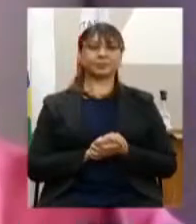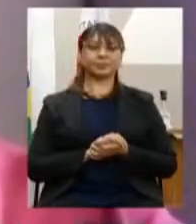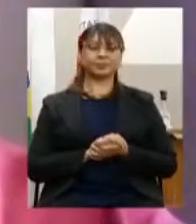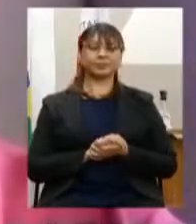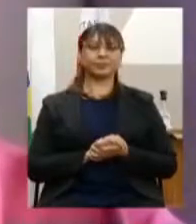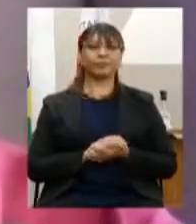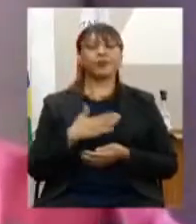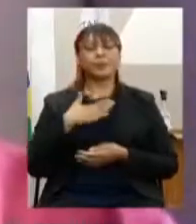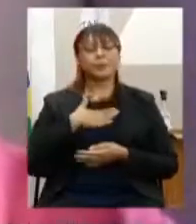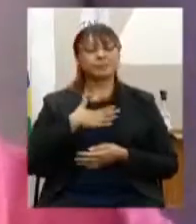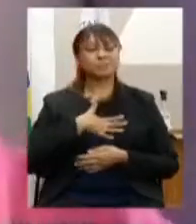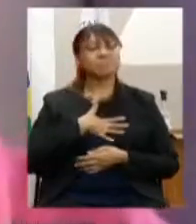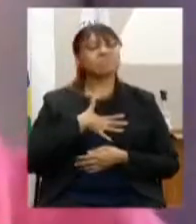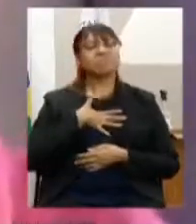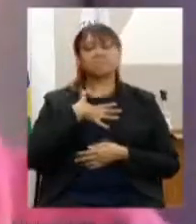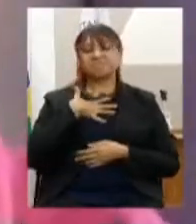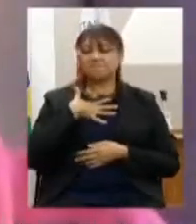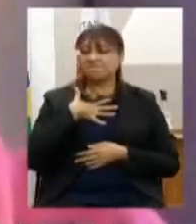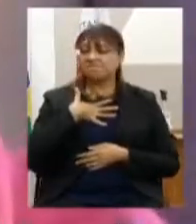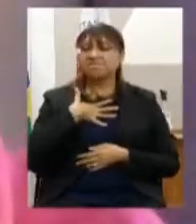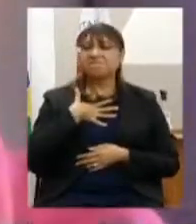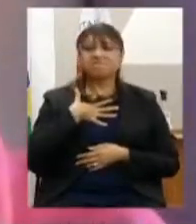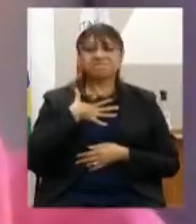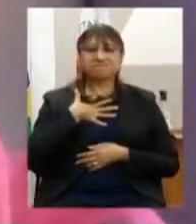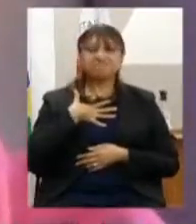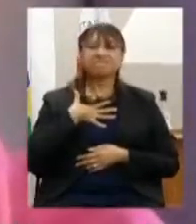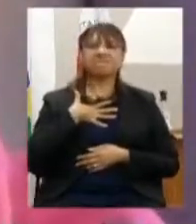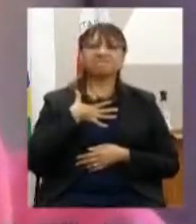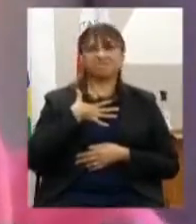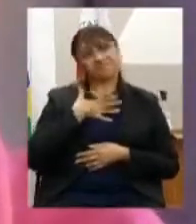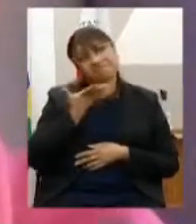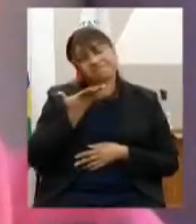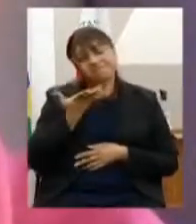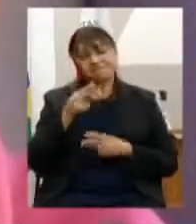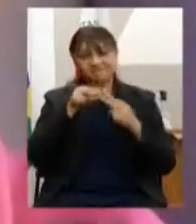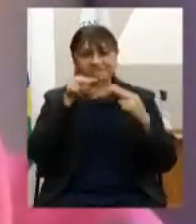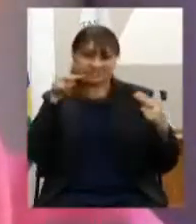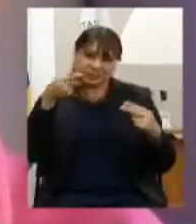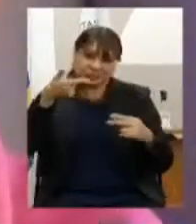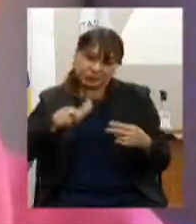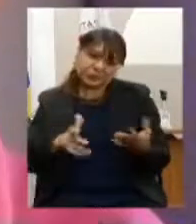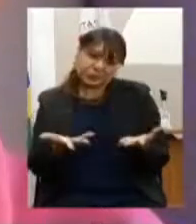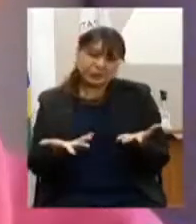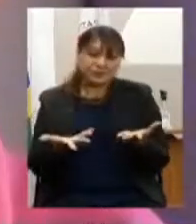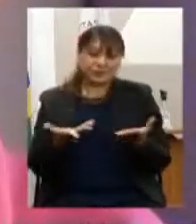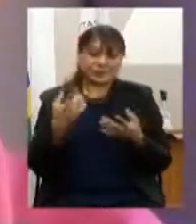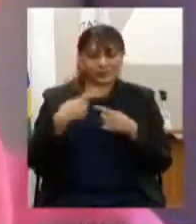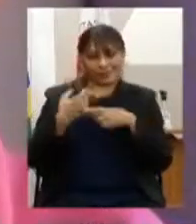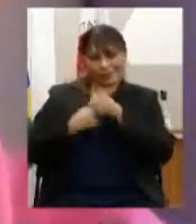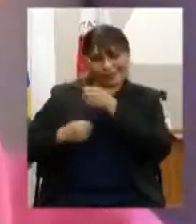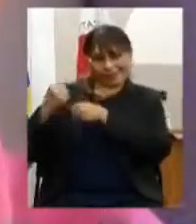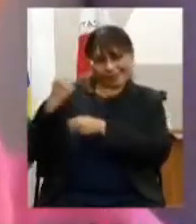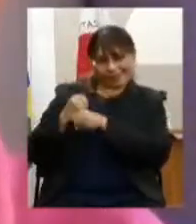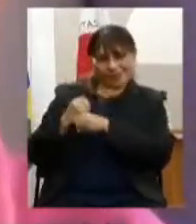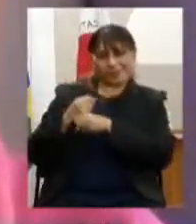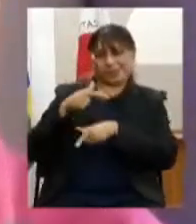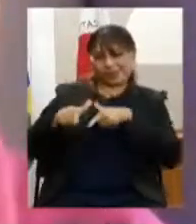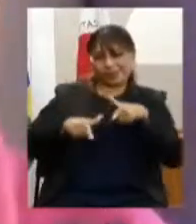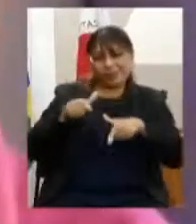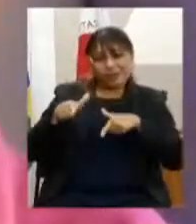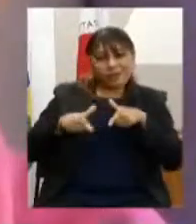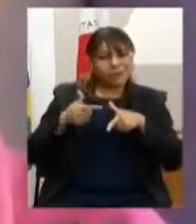Para mim, é uma honra estar, mesmo à distância, novamente. A gente, no ano passado, fez um trabalho